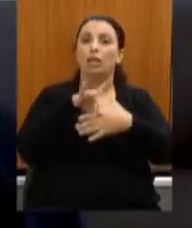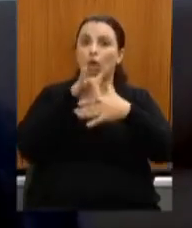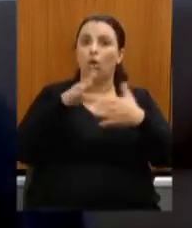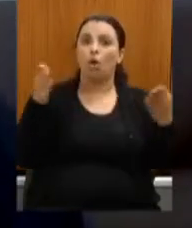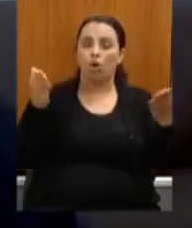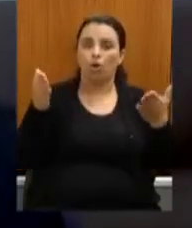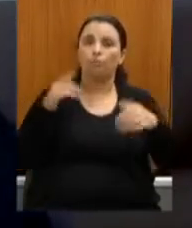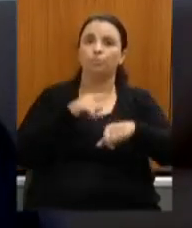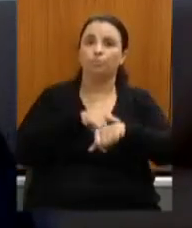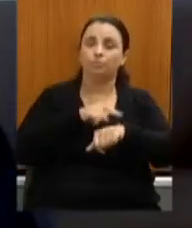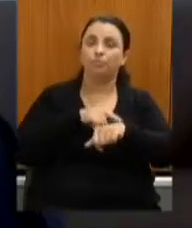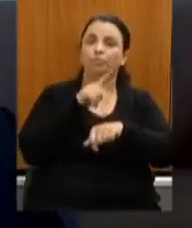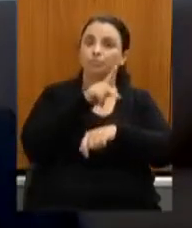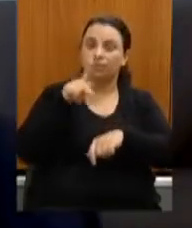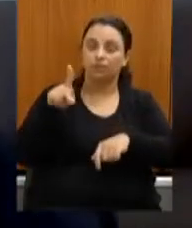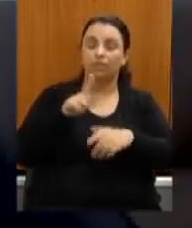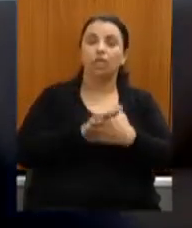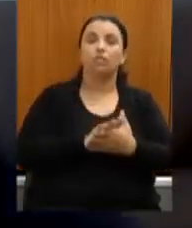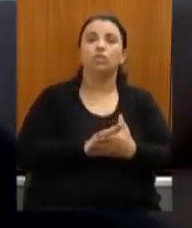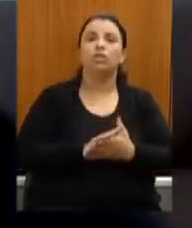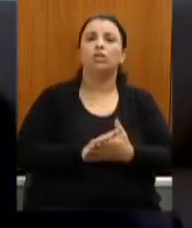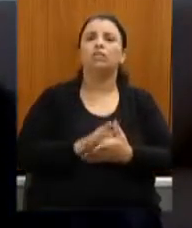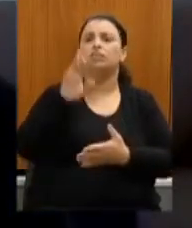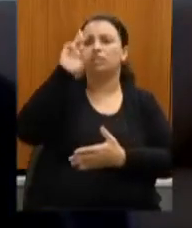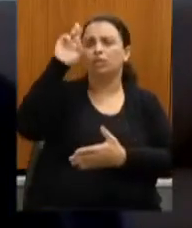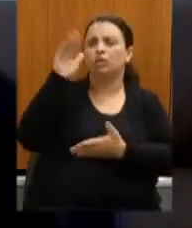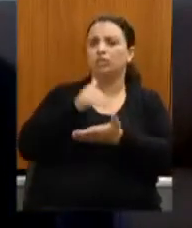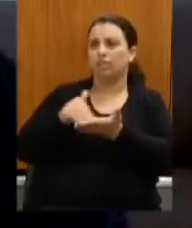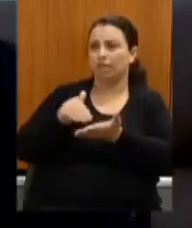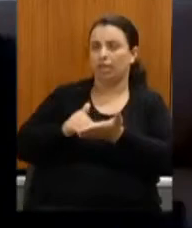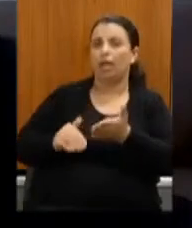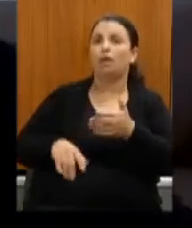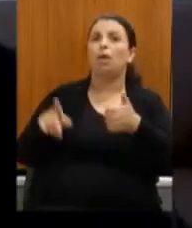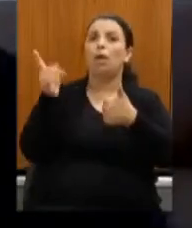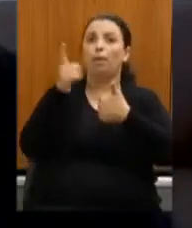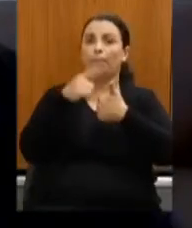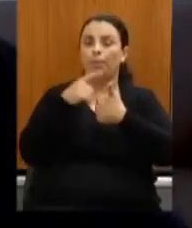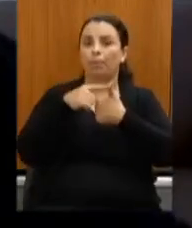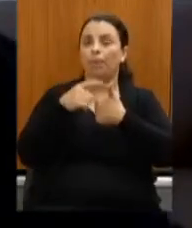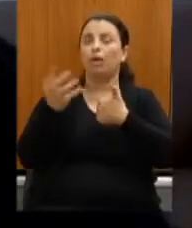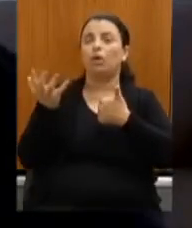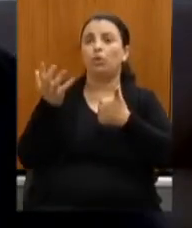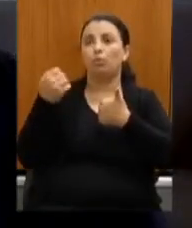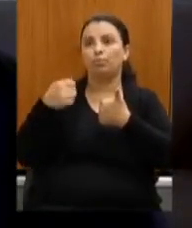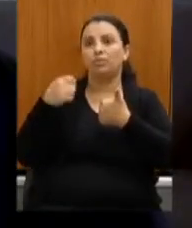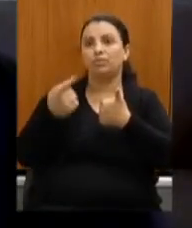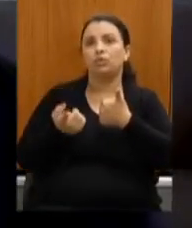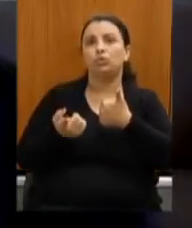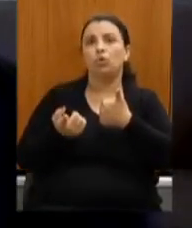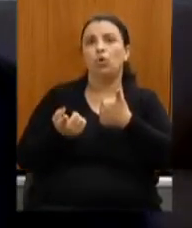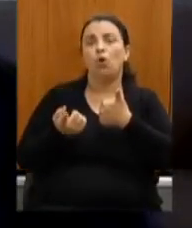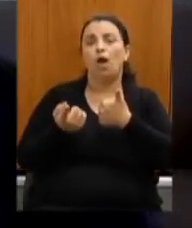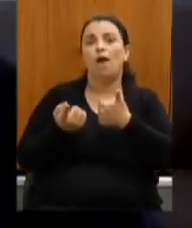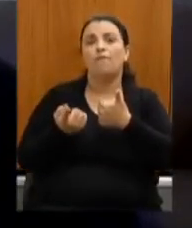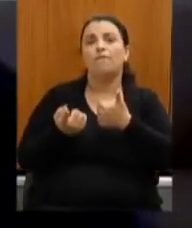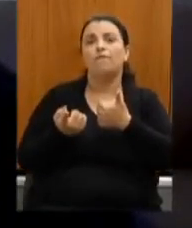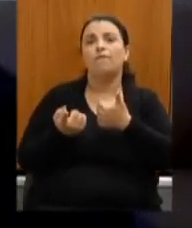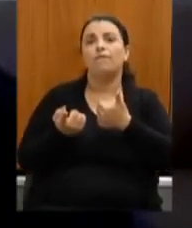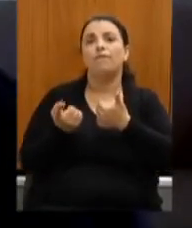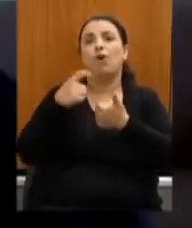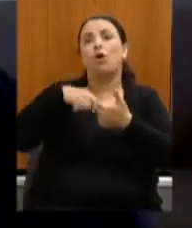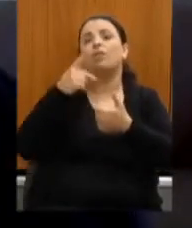presentes senhor secretário primeiro lugar eu vou voltar aqui a um tema que me preocupa já há muito tempo